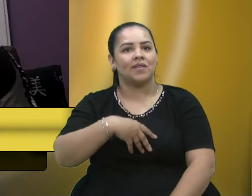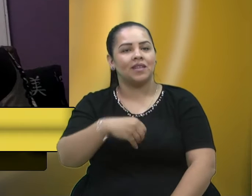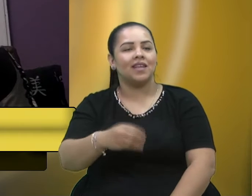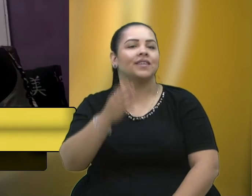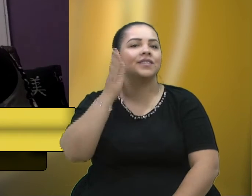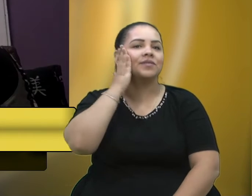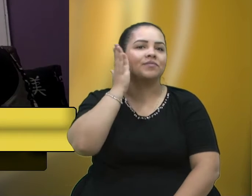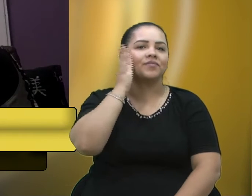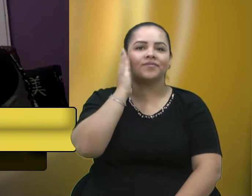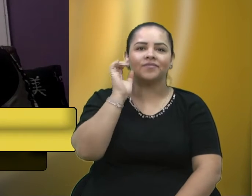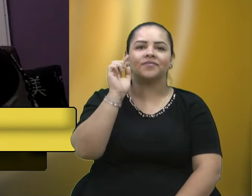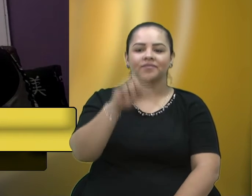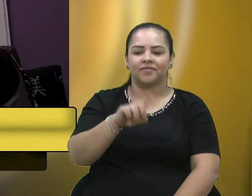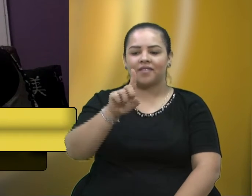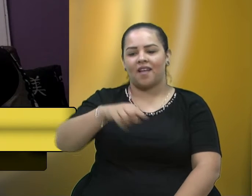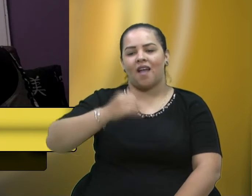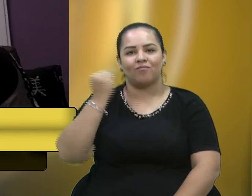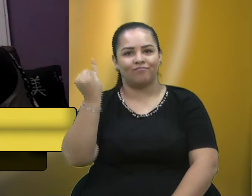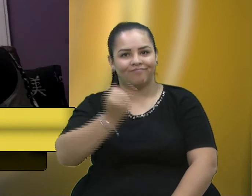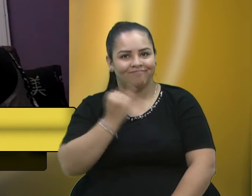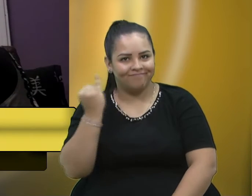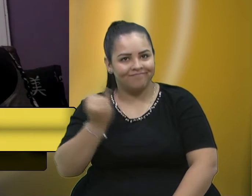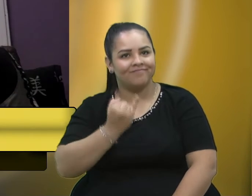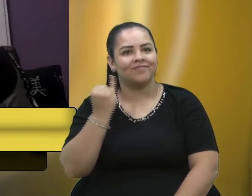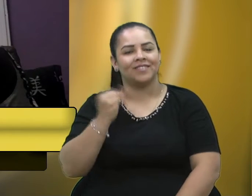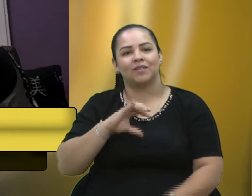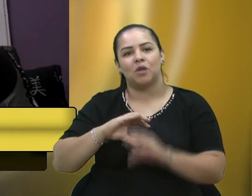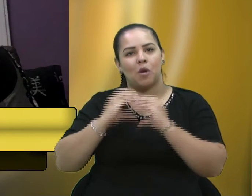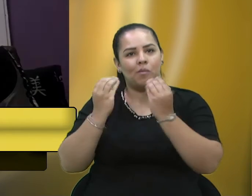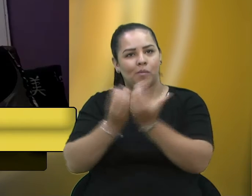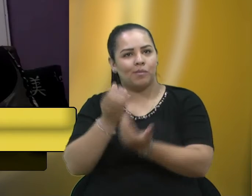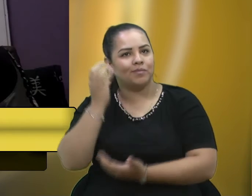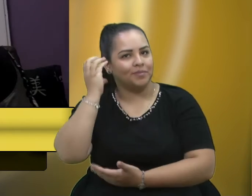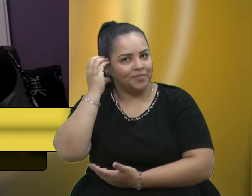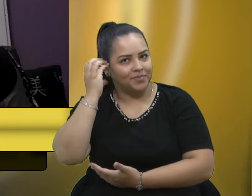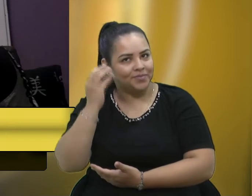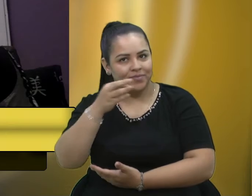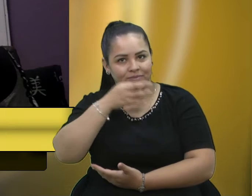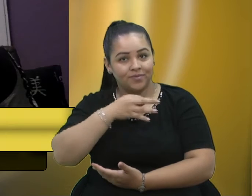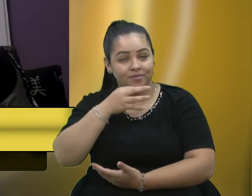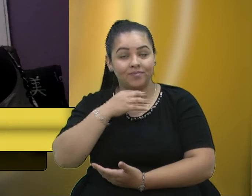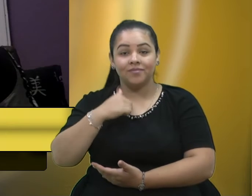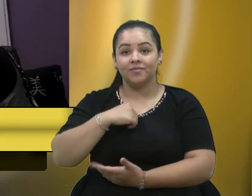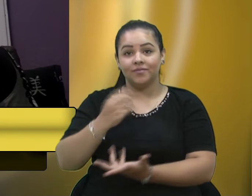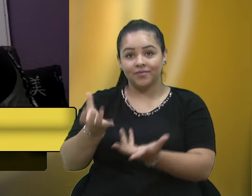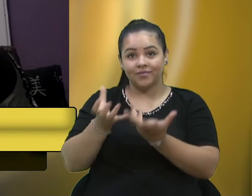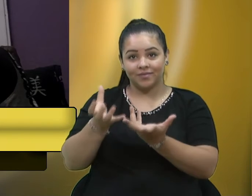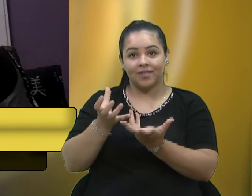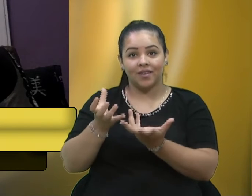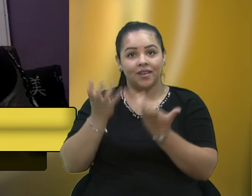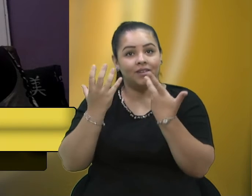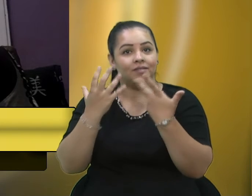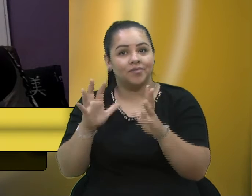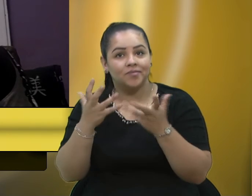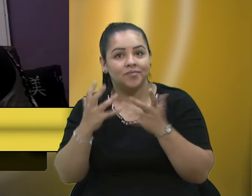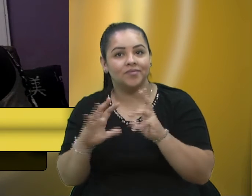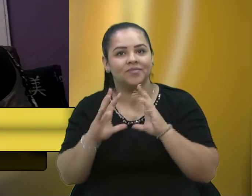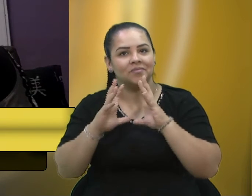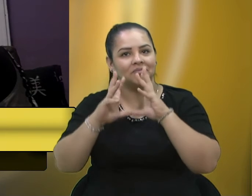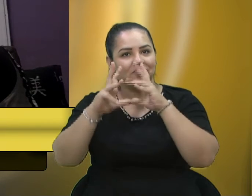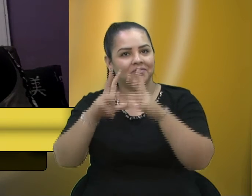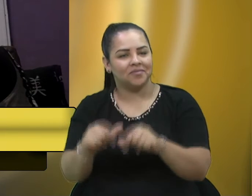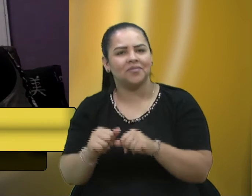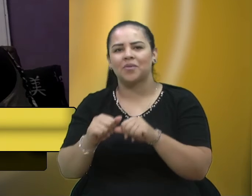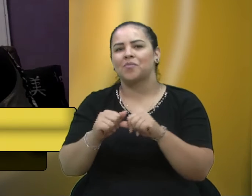é de grande importância para a nossa comunidade. Eu quero parabenizar a todos, quero parabenizar a